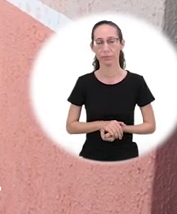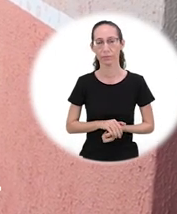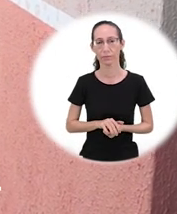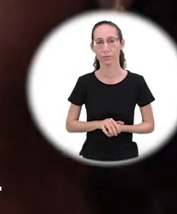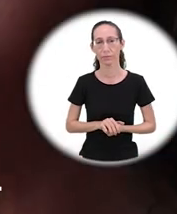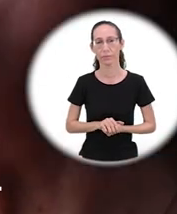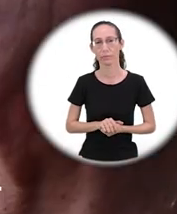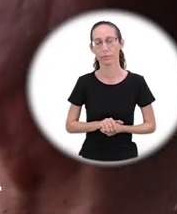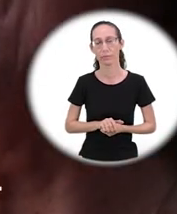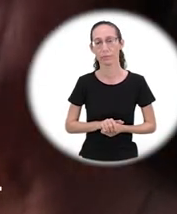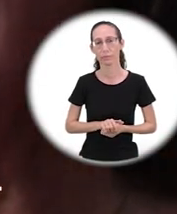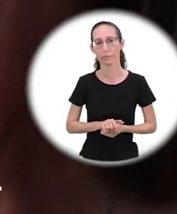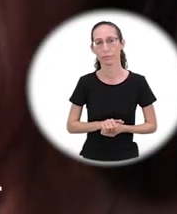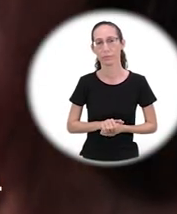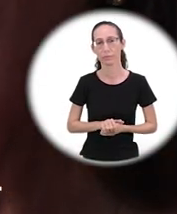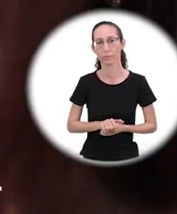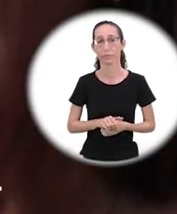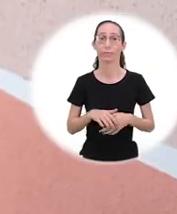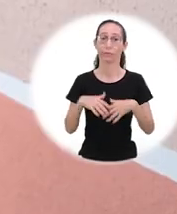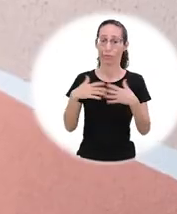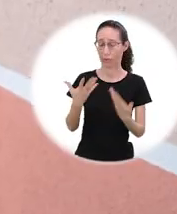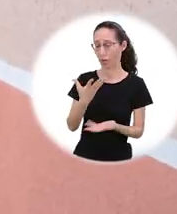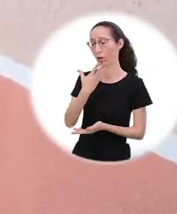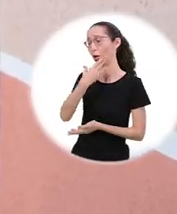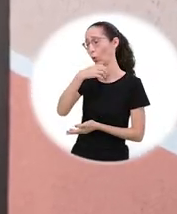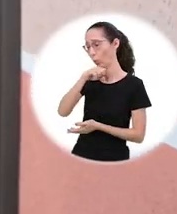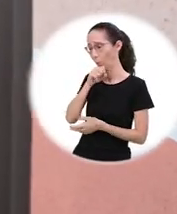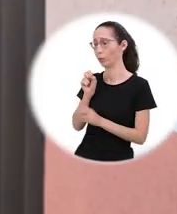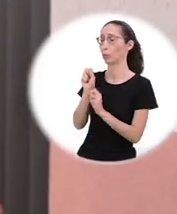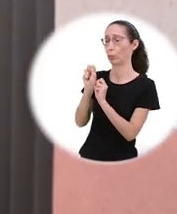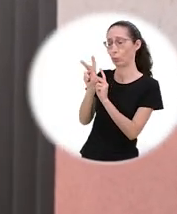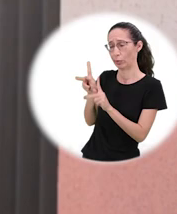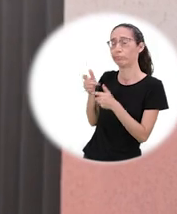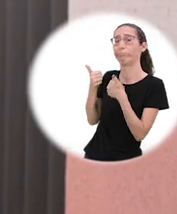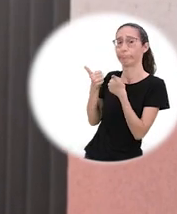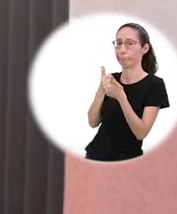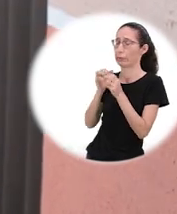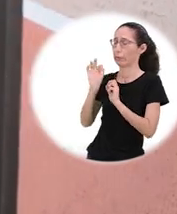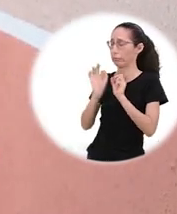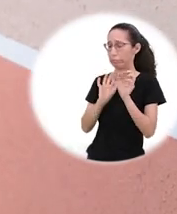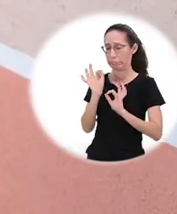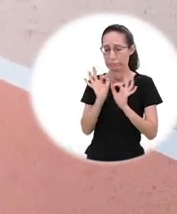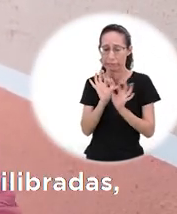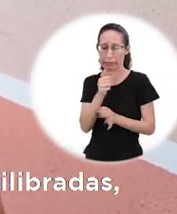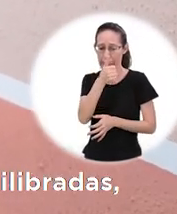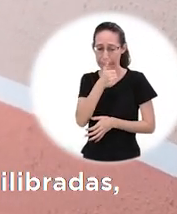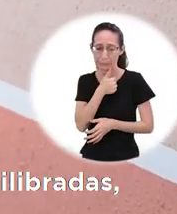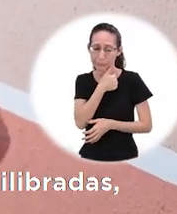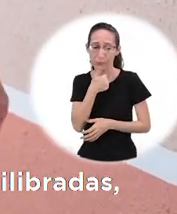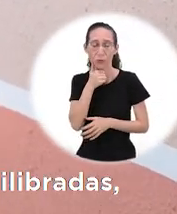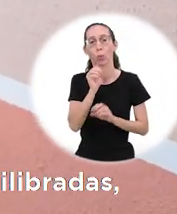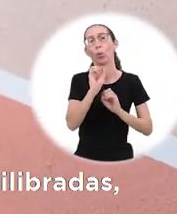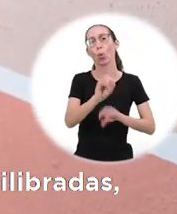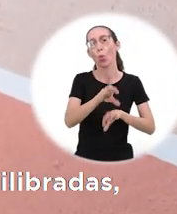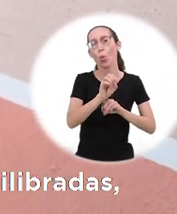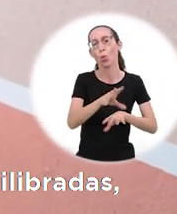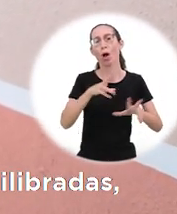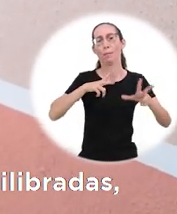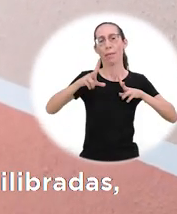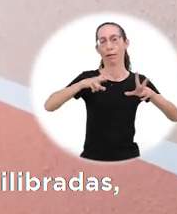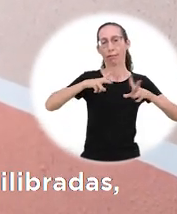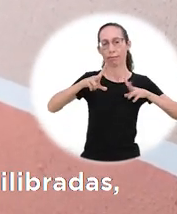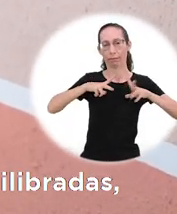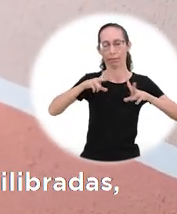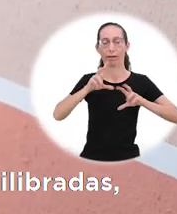reconstruir muito mais a nossa cidade. Você sabe, você conhece o meu trabalho. E sabe o que eu sou capaz de